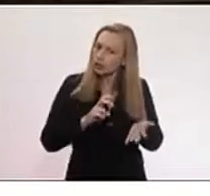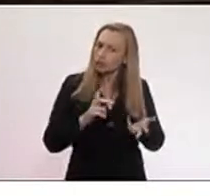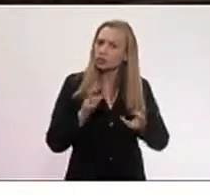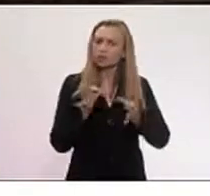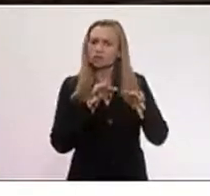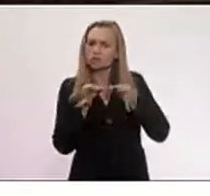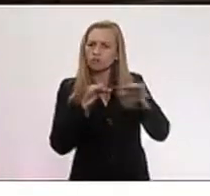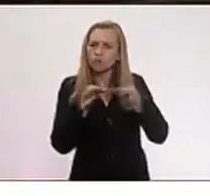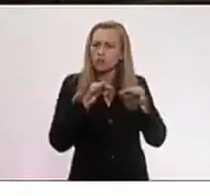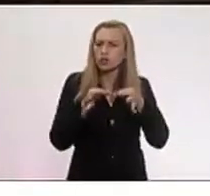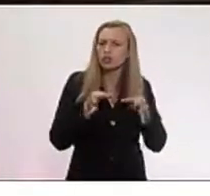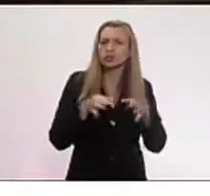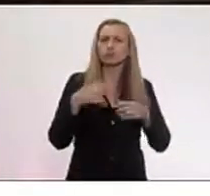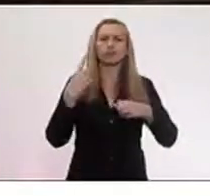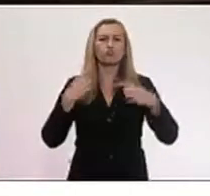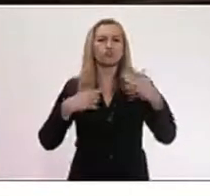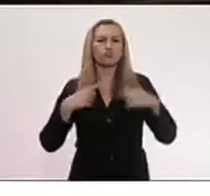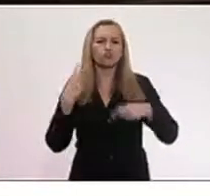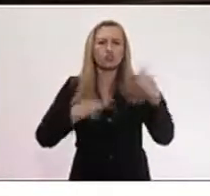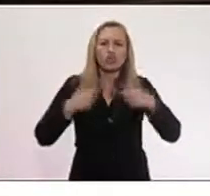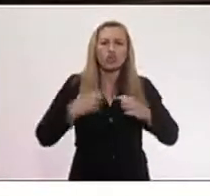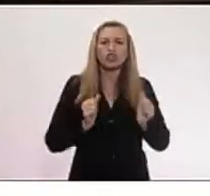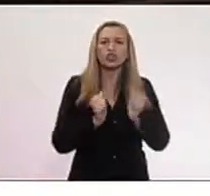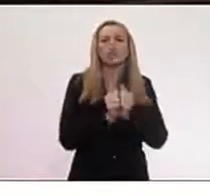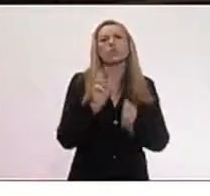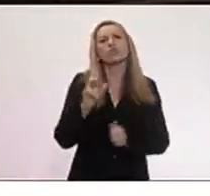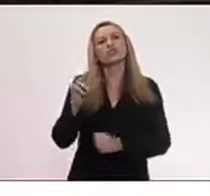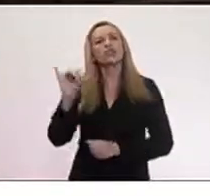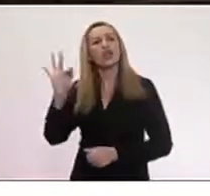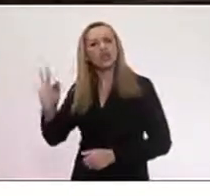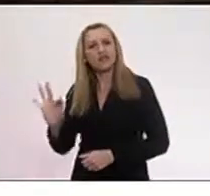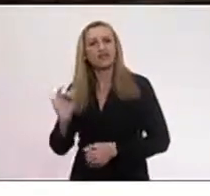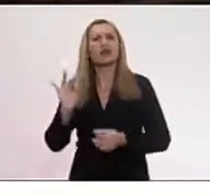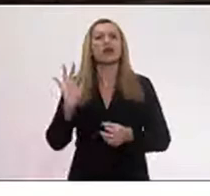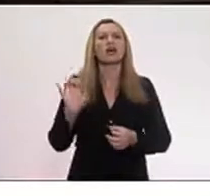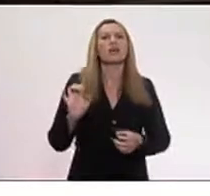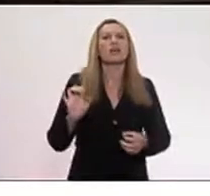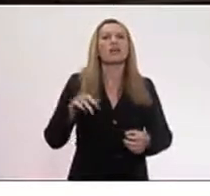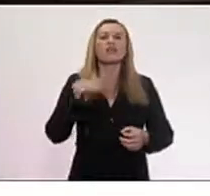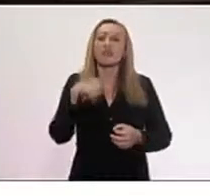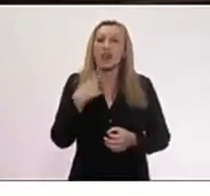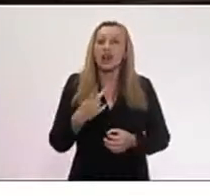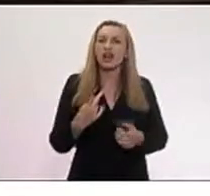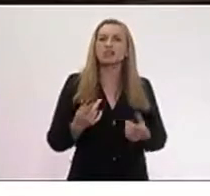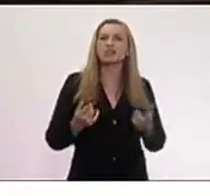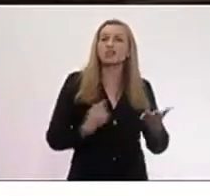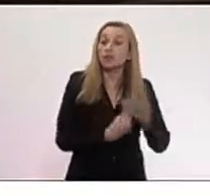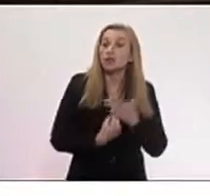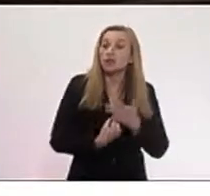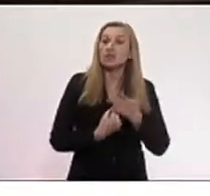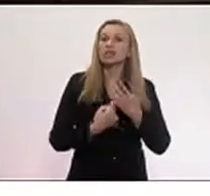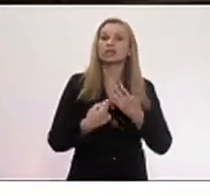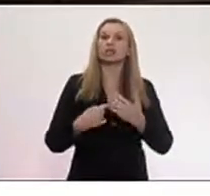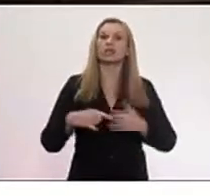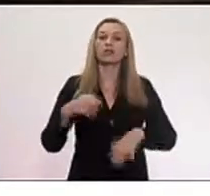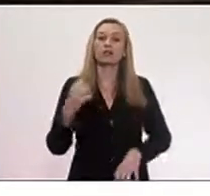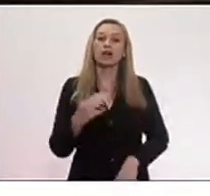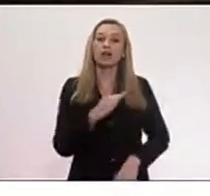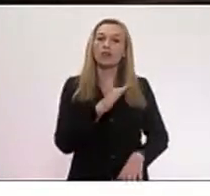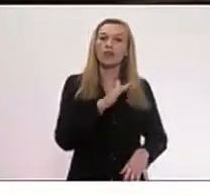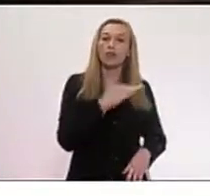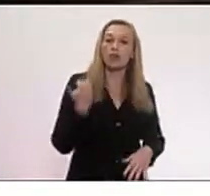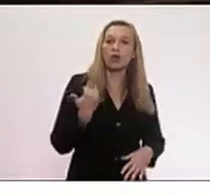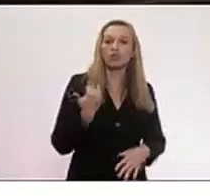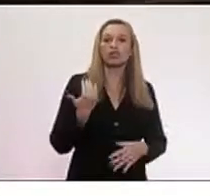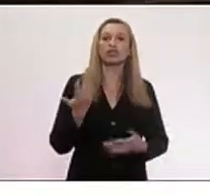organizando um debate junto com a Unicef para falar de prevenção a homicídios de crianças